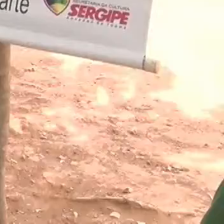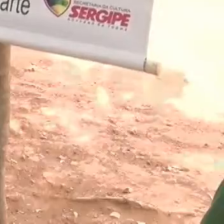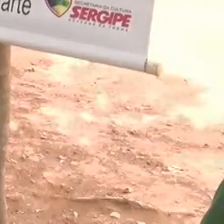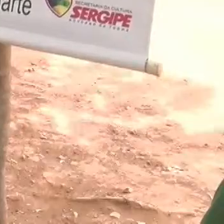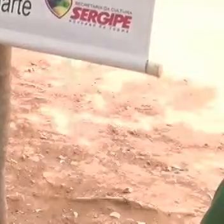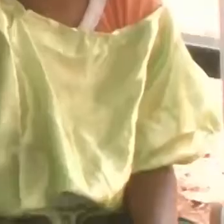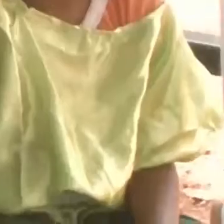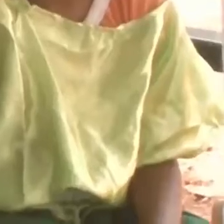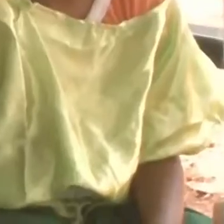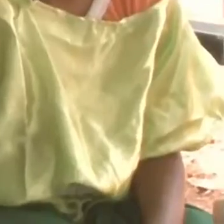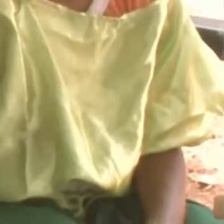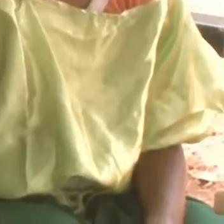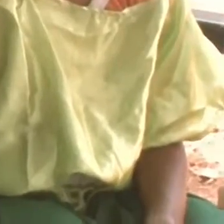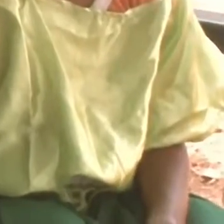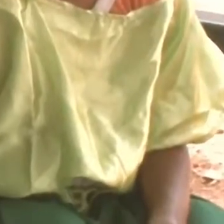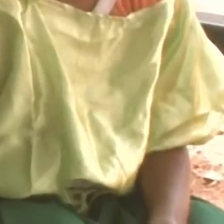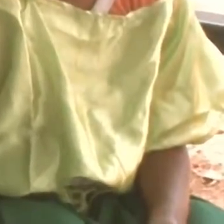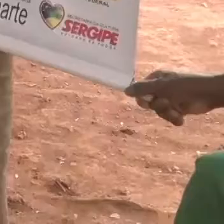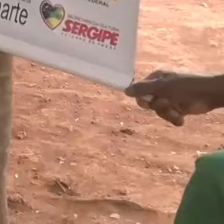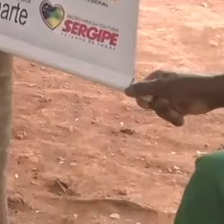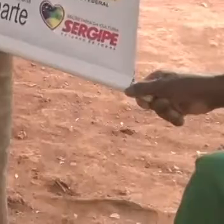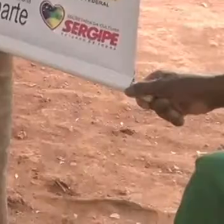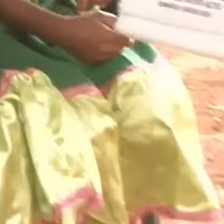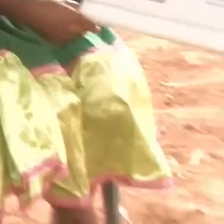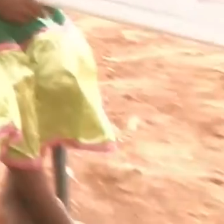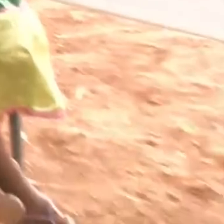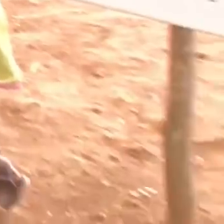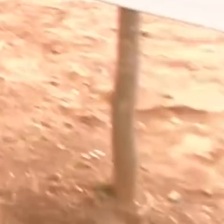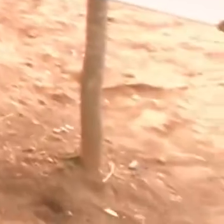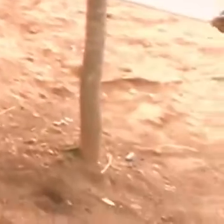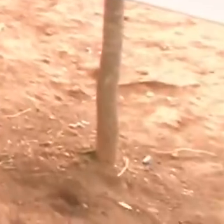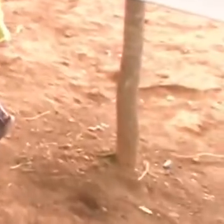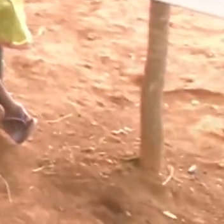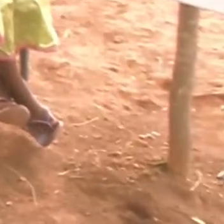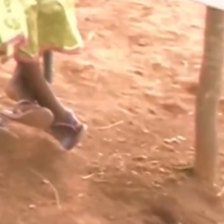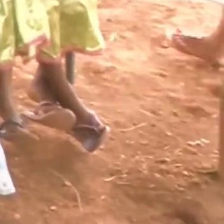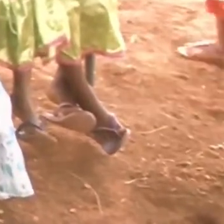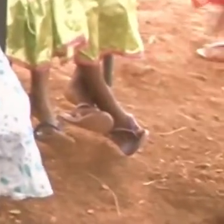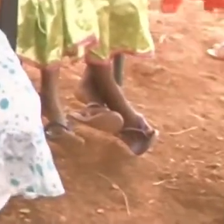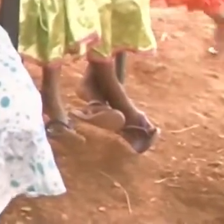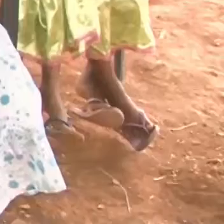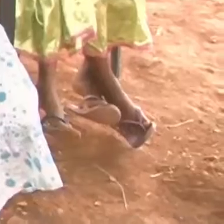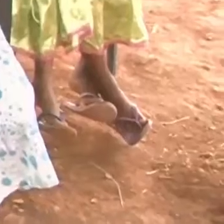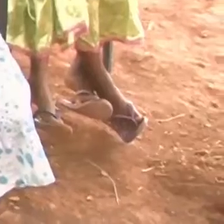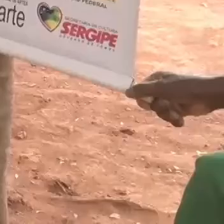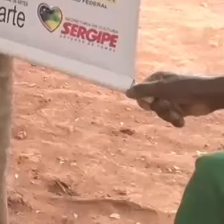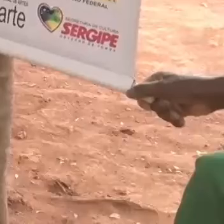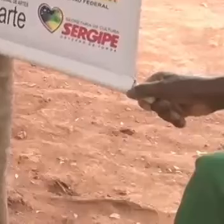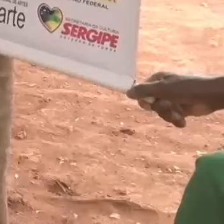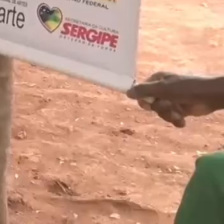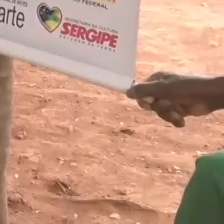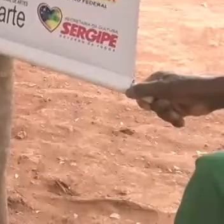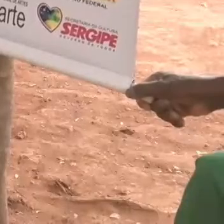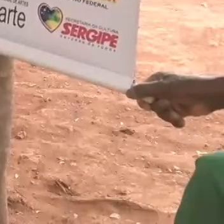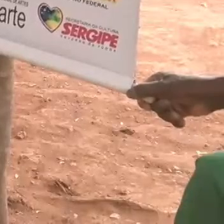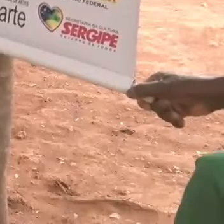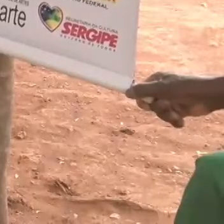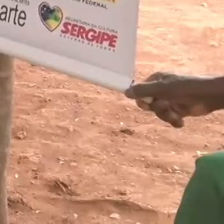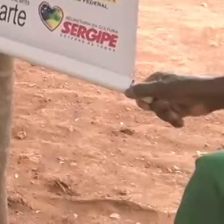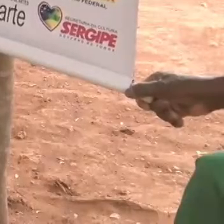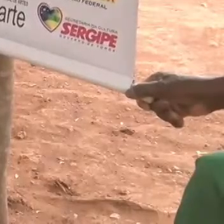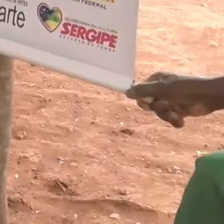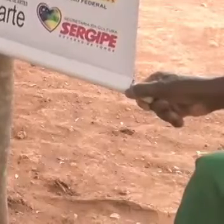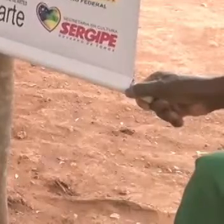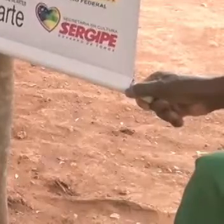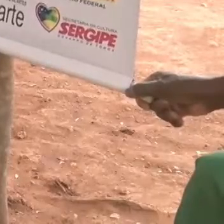já sabe pisar. Nós já nascemos com isso no sangue. Ser mestre é você saber a história do seu povo, conhecer a história da